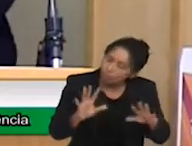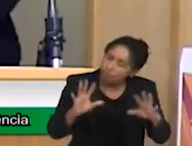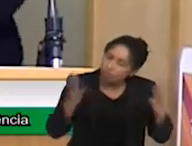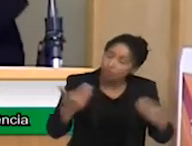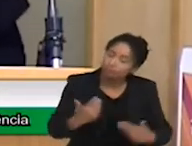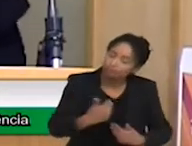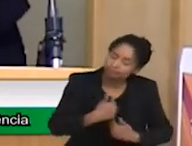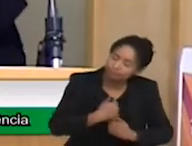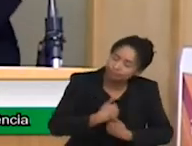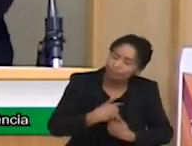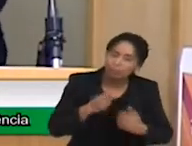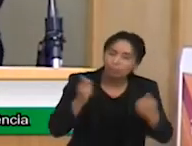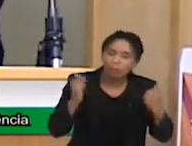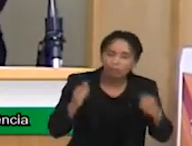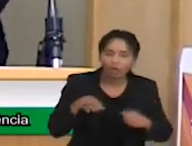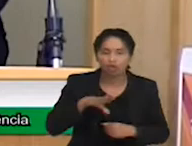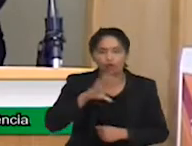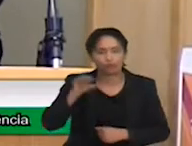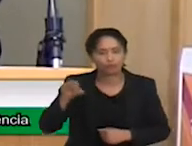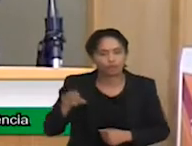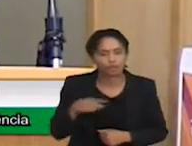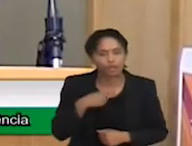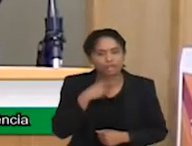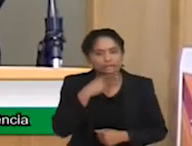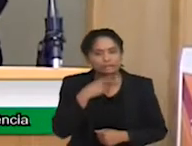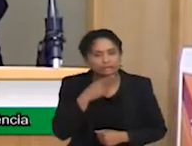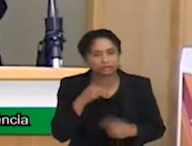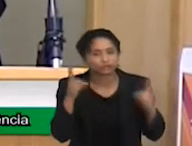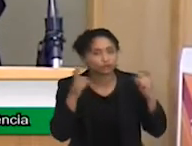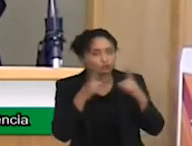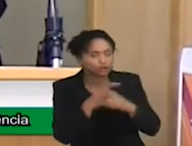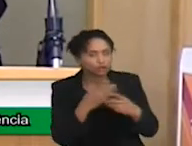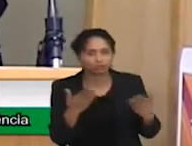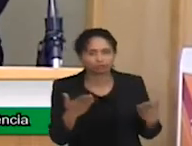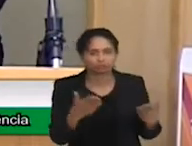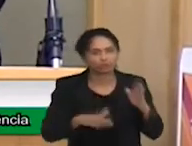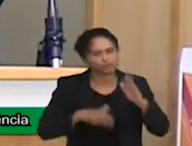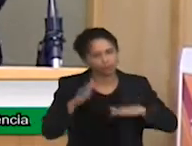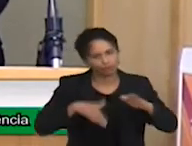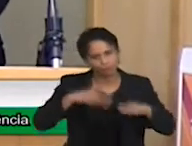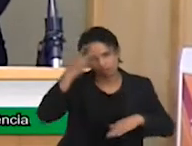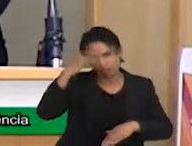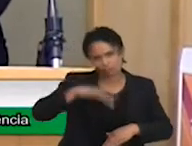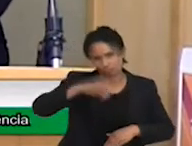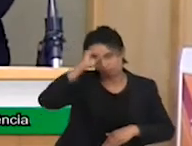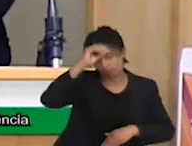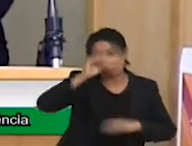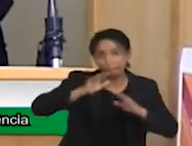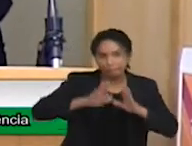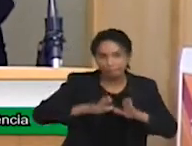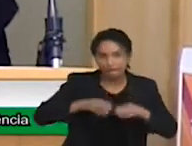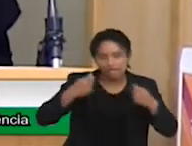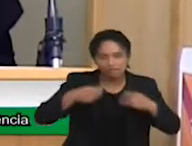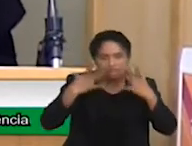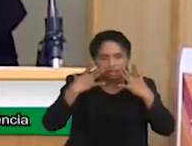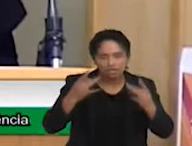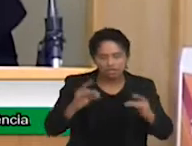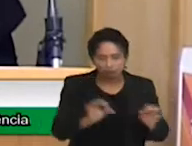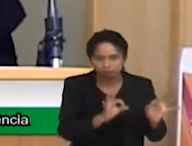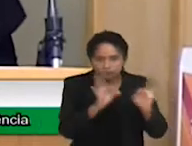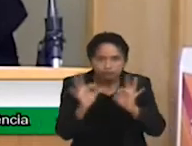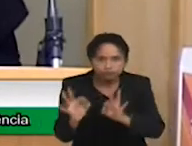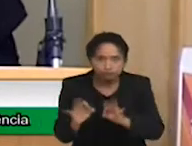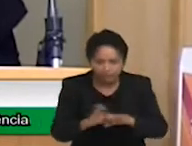da linguagem, ela pode ter uma praxia da fala, a gente pode ainda não saber, mas a gente tem que tratar, então a precocidade do